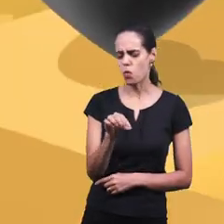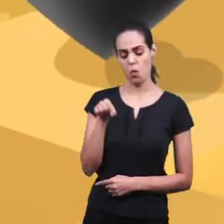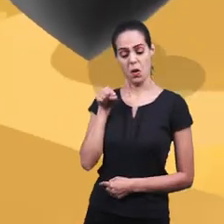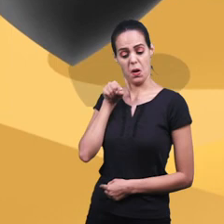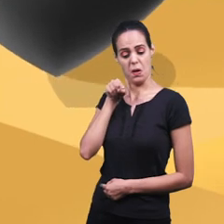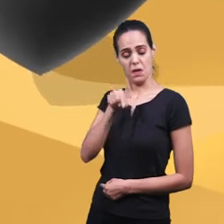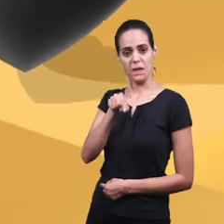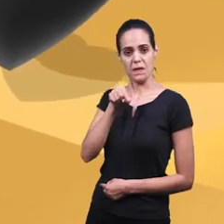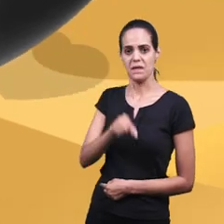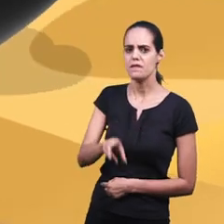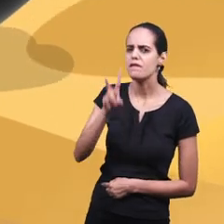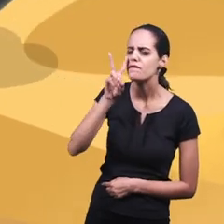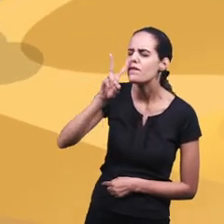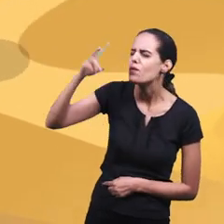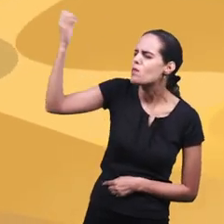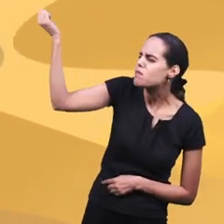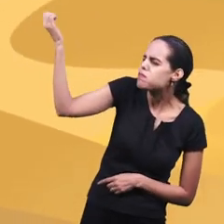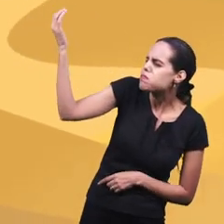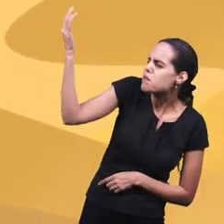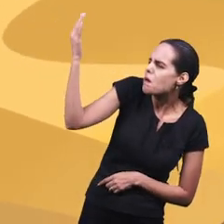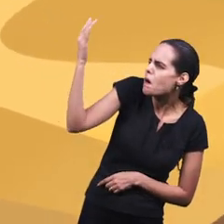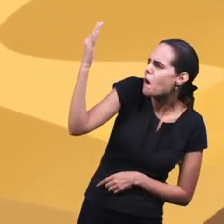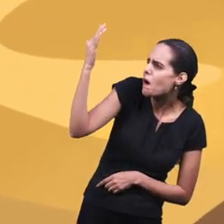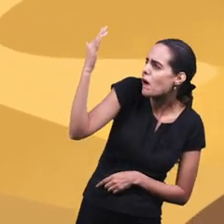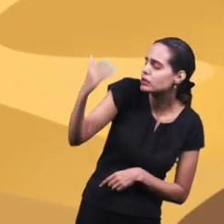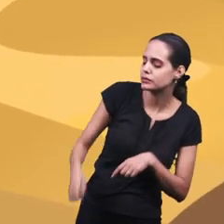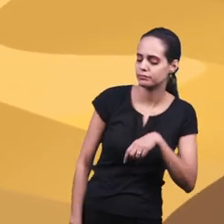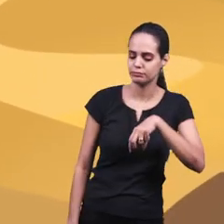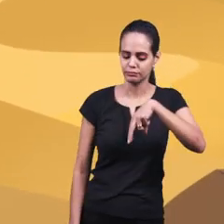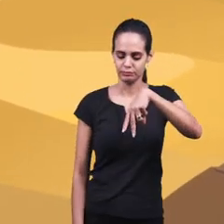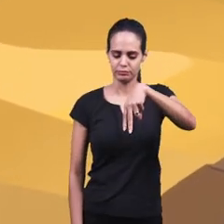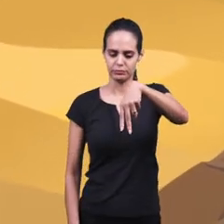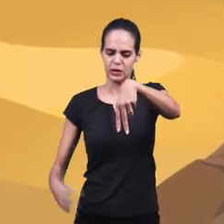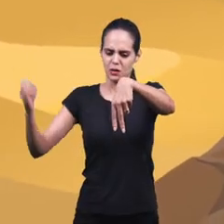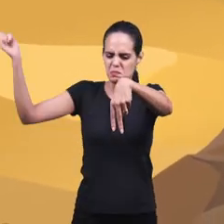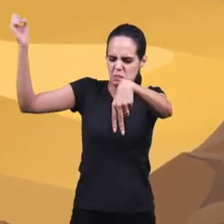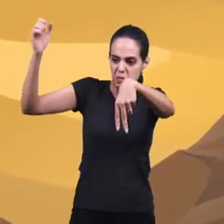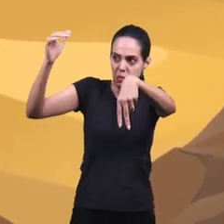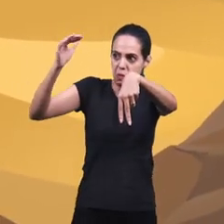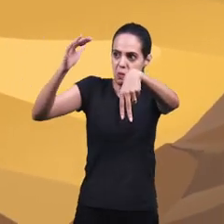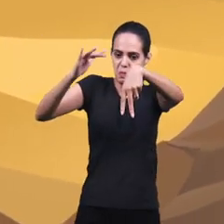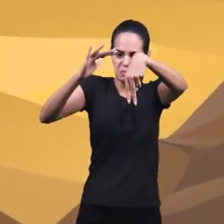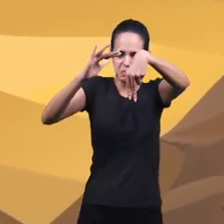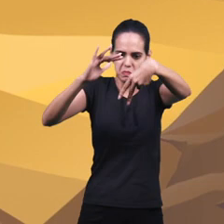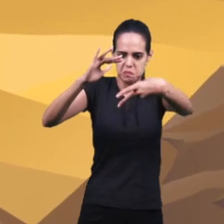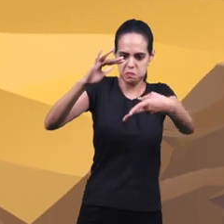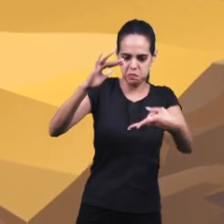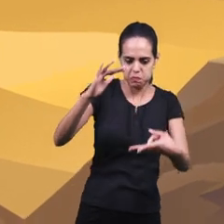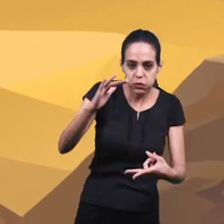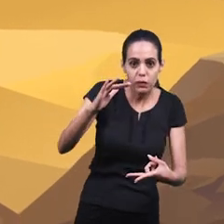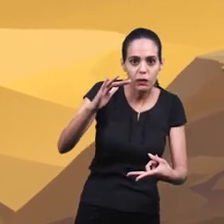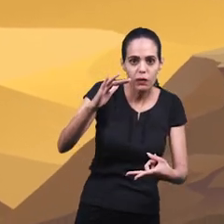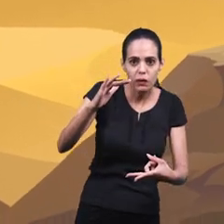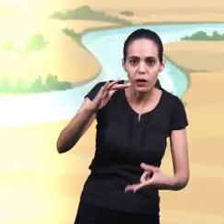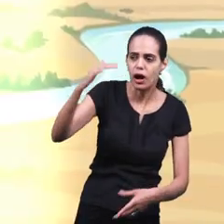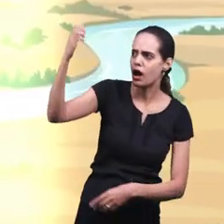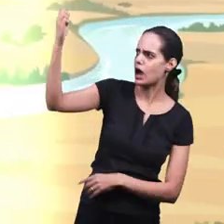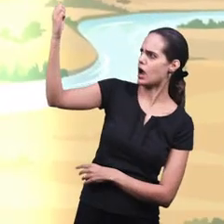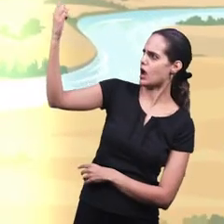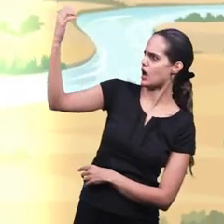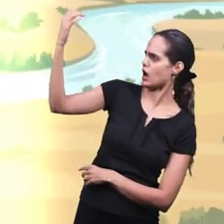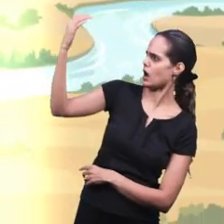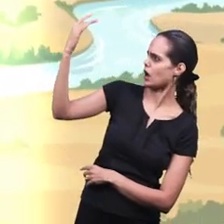E o glorioso da luz celeste Que por terra o derrubou